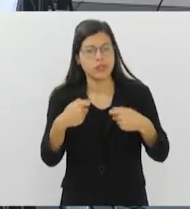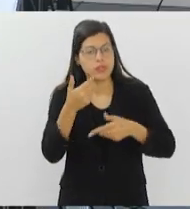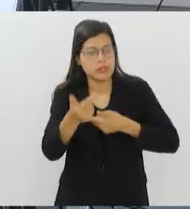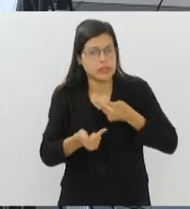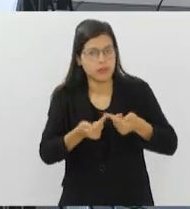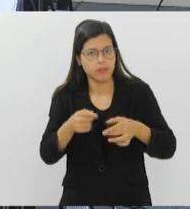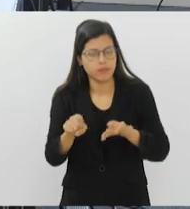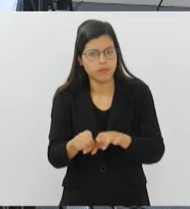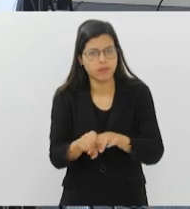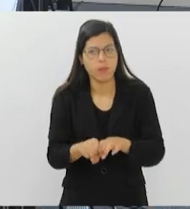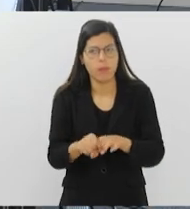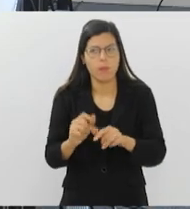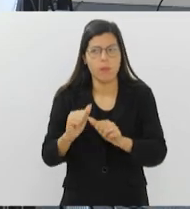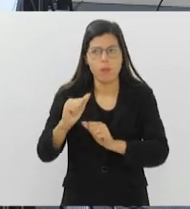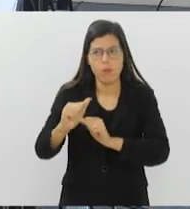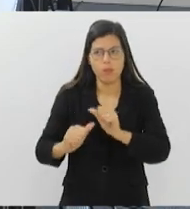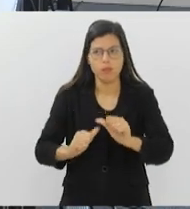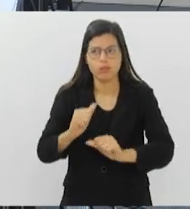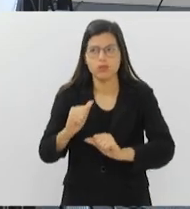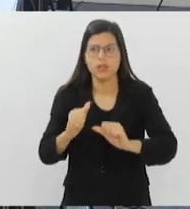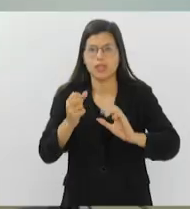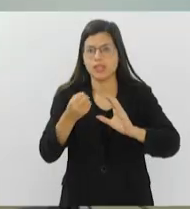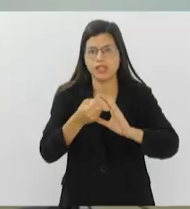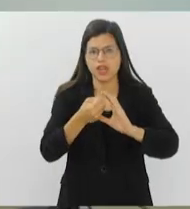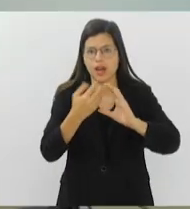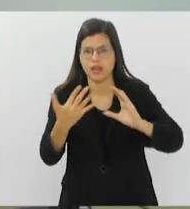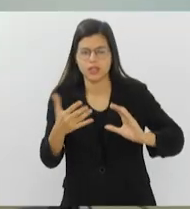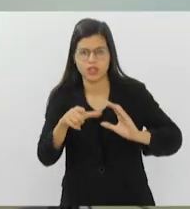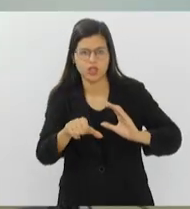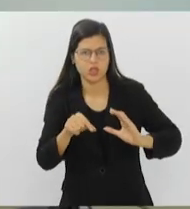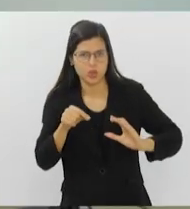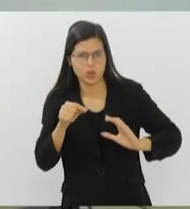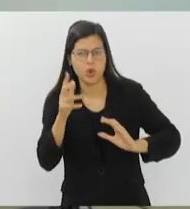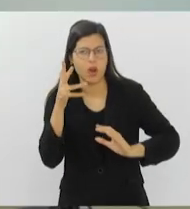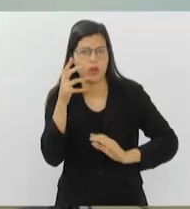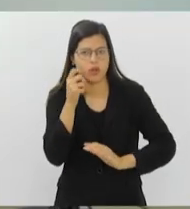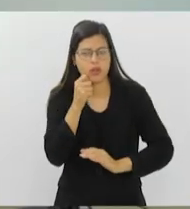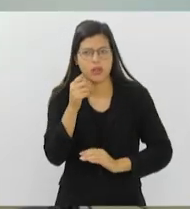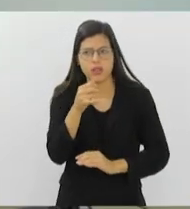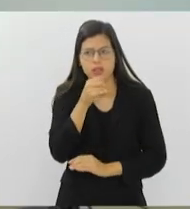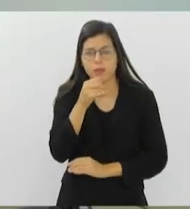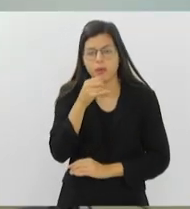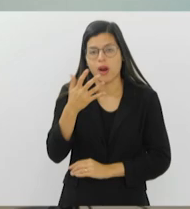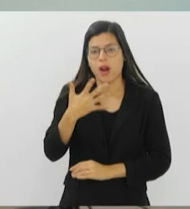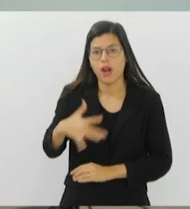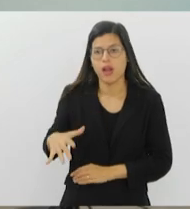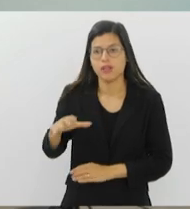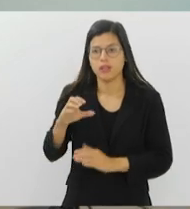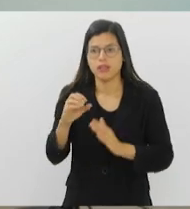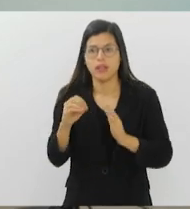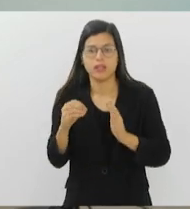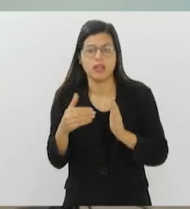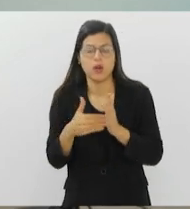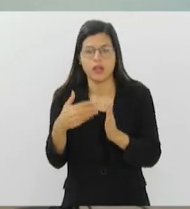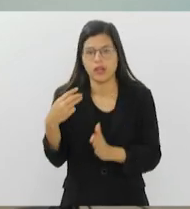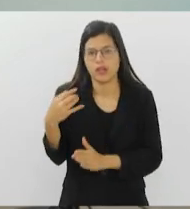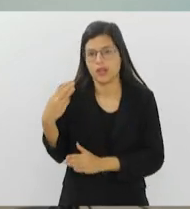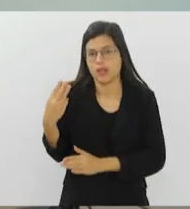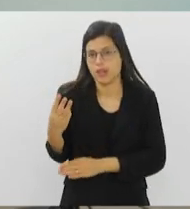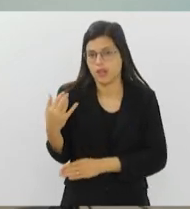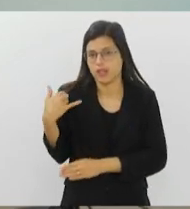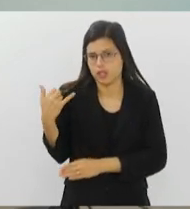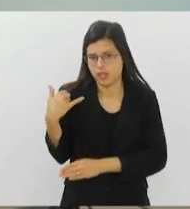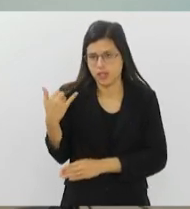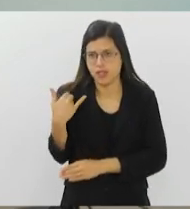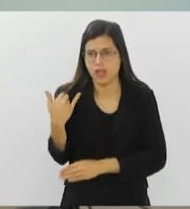a mudança de perfis de escolha dos adotantes. Por exemplo, criança de 0 a 3 anos de idade, sem problemas de saúde, sem grupos de irmãos. Quando